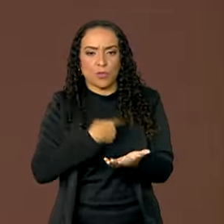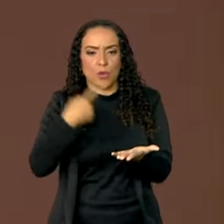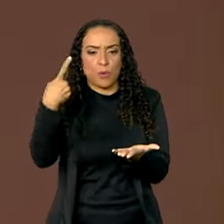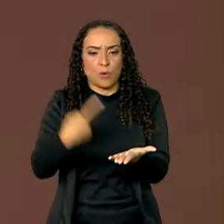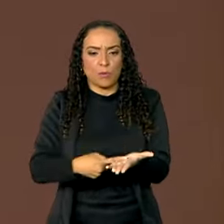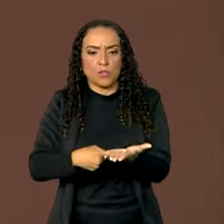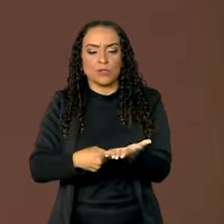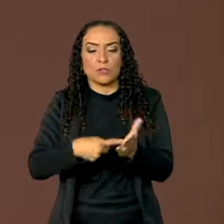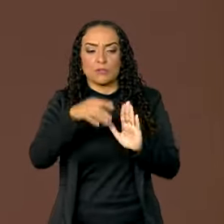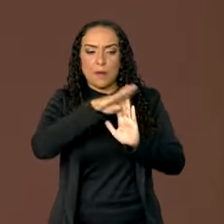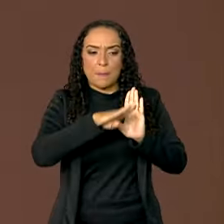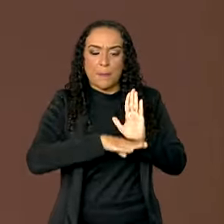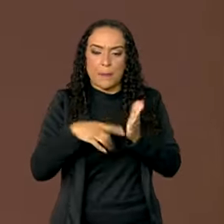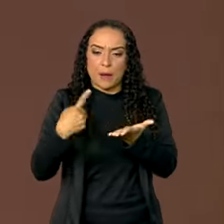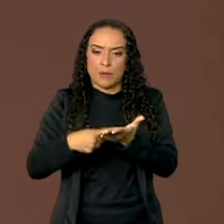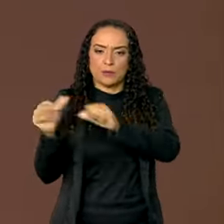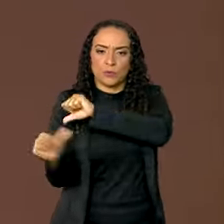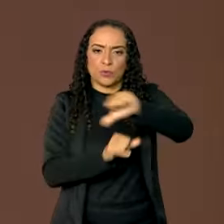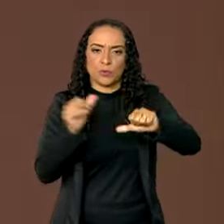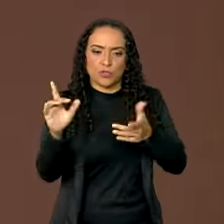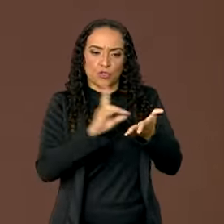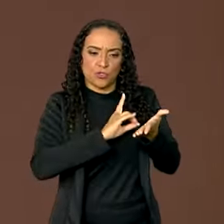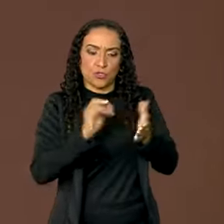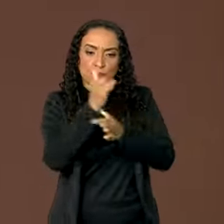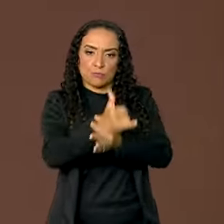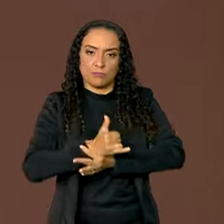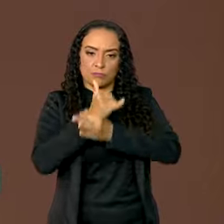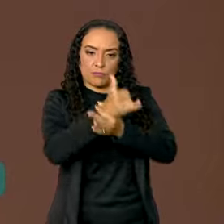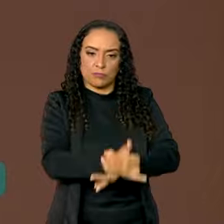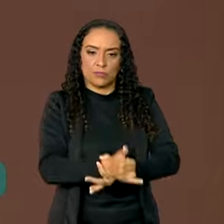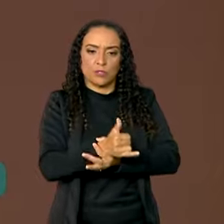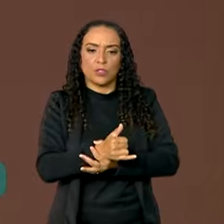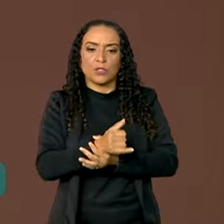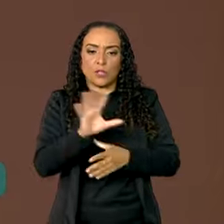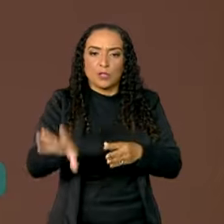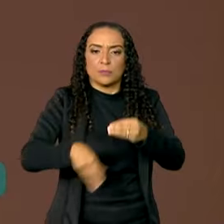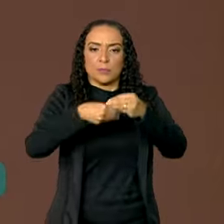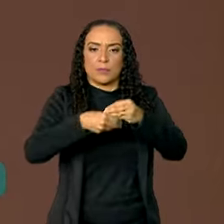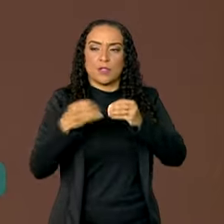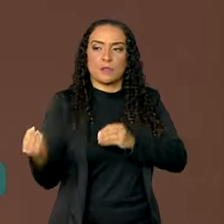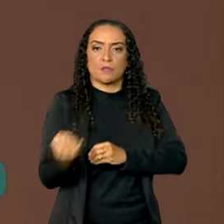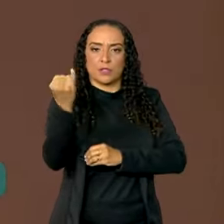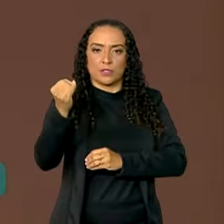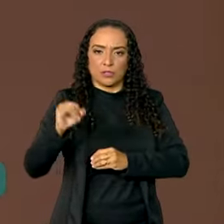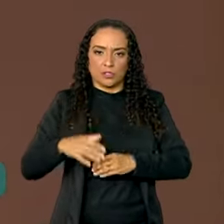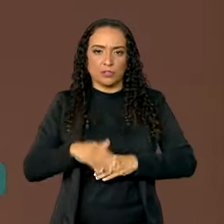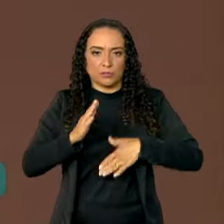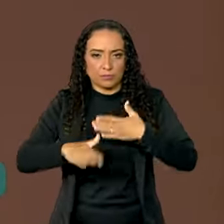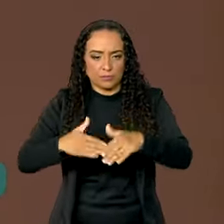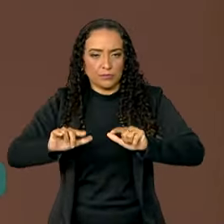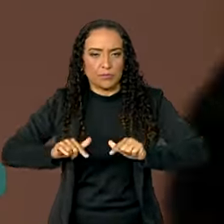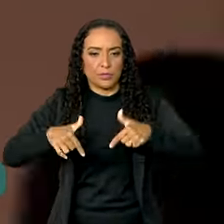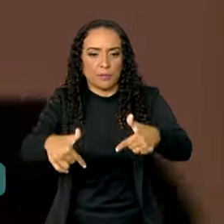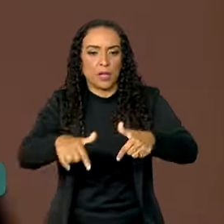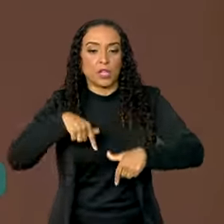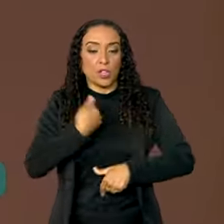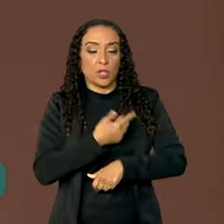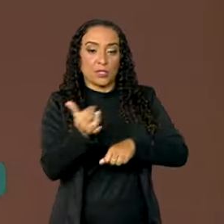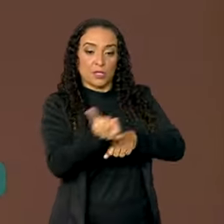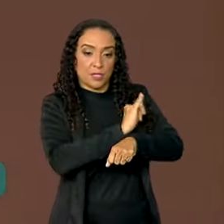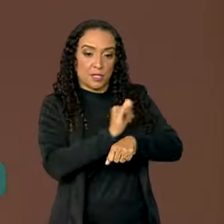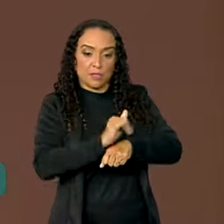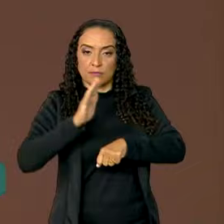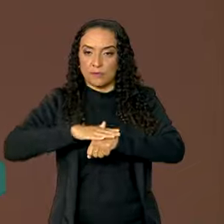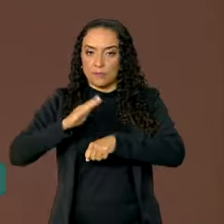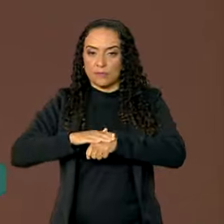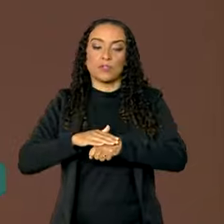com a agenda de transformação digital e cibersegurança como componente essencial da nossa jornada. Já a nossa estratégia de